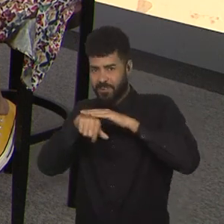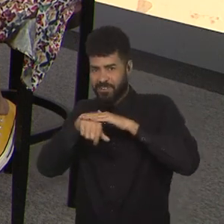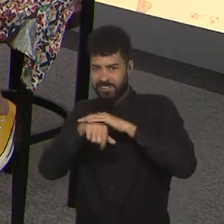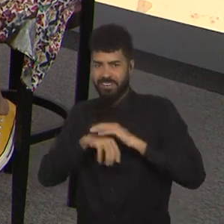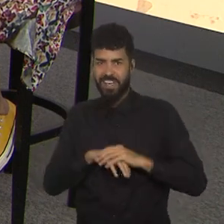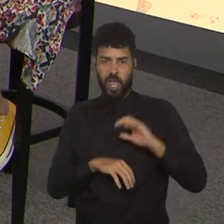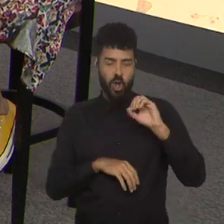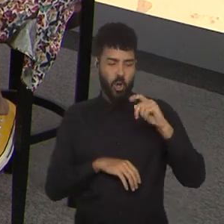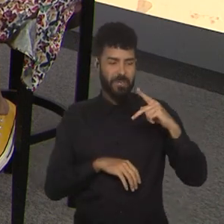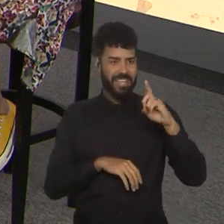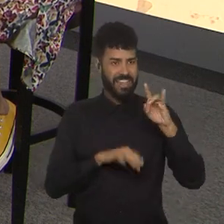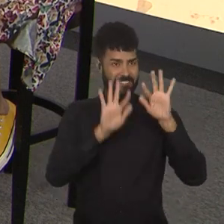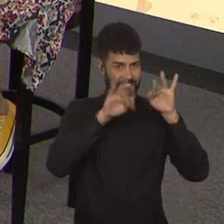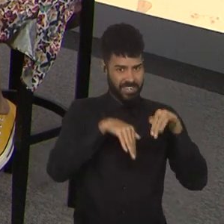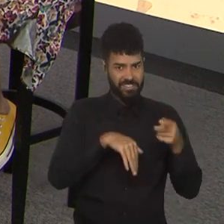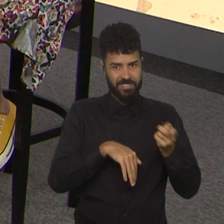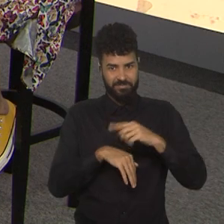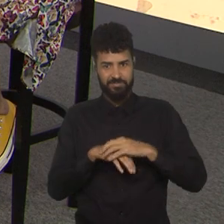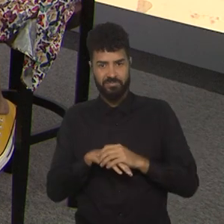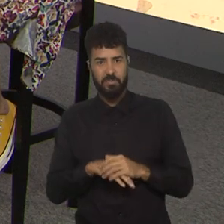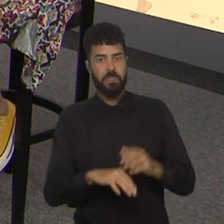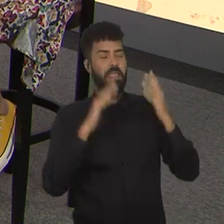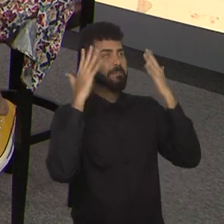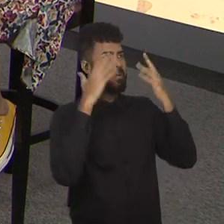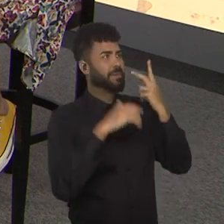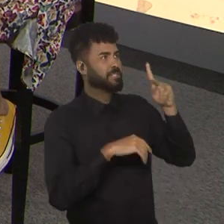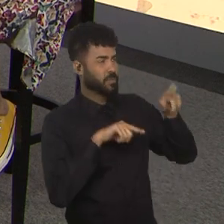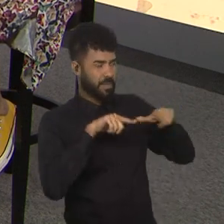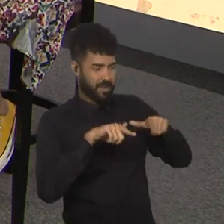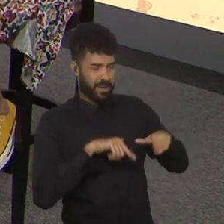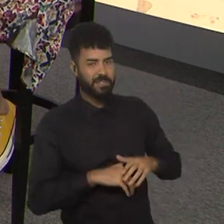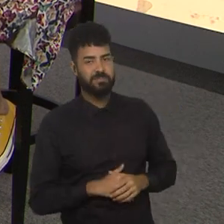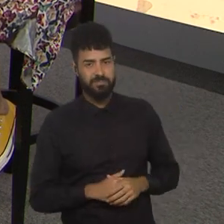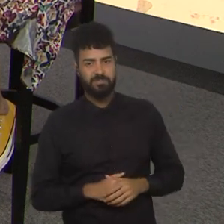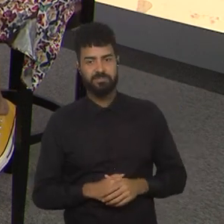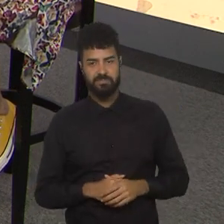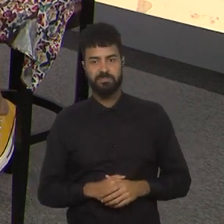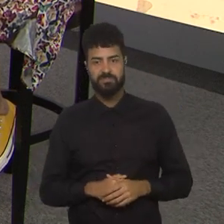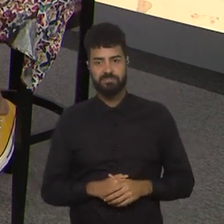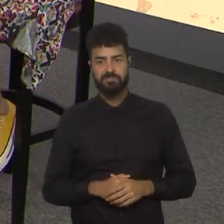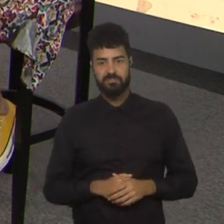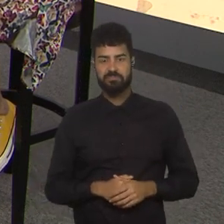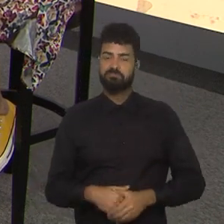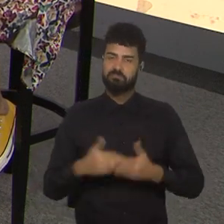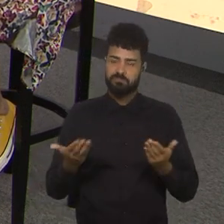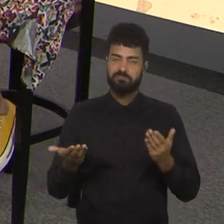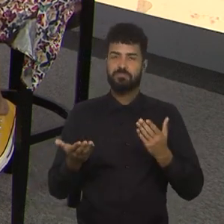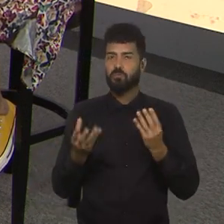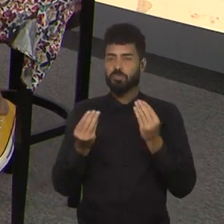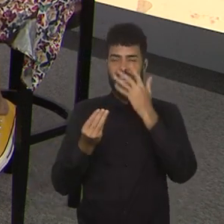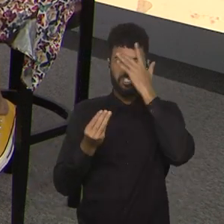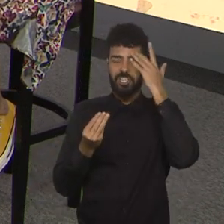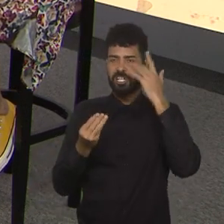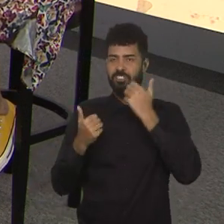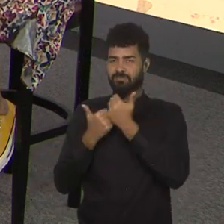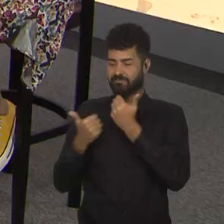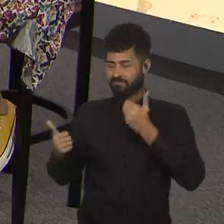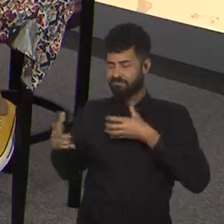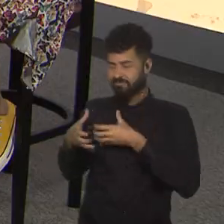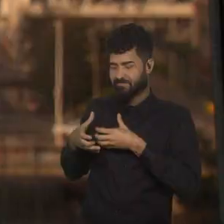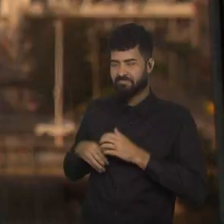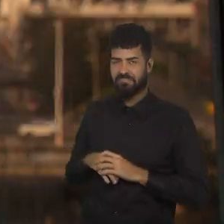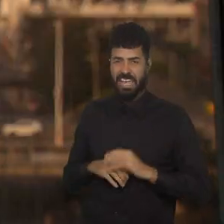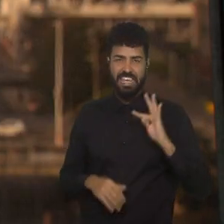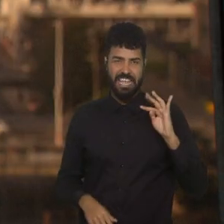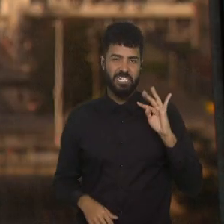copa delas, ok? e parabéns pelo seu trabalho aí, tá? Legal, gente, é isso, é o que Tati